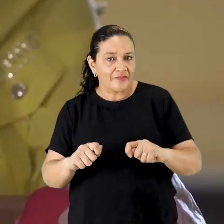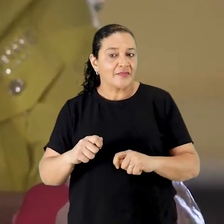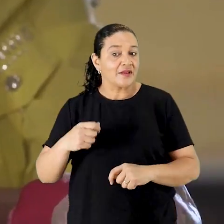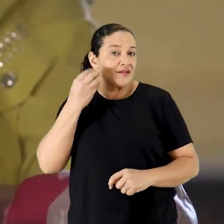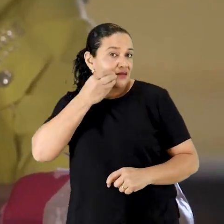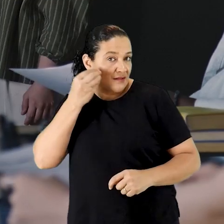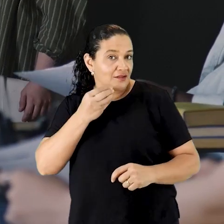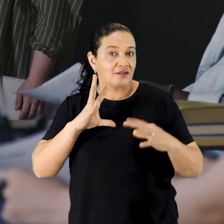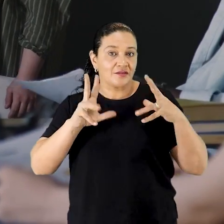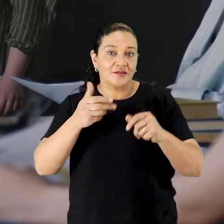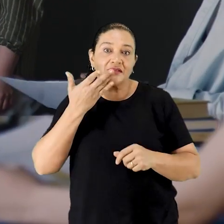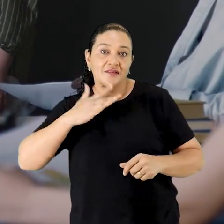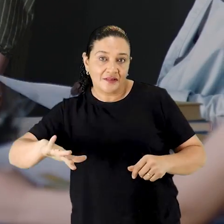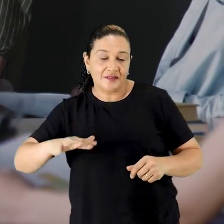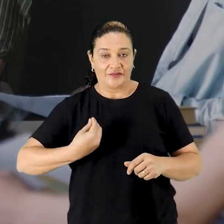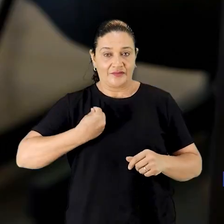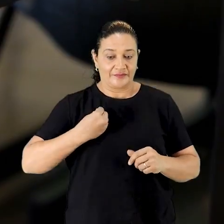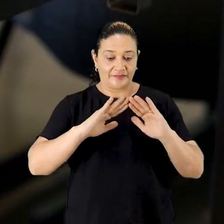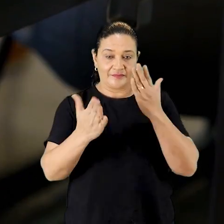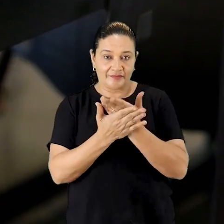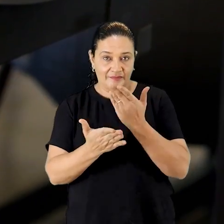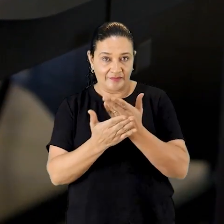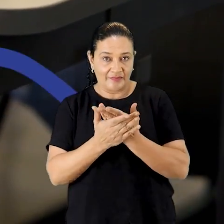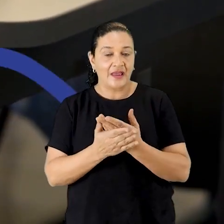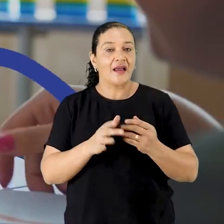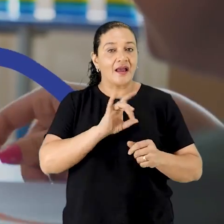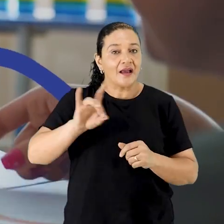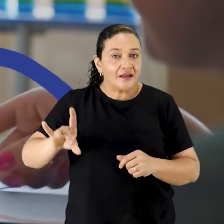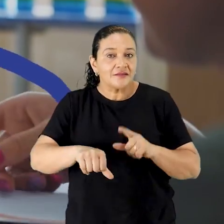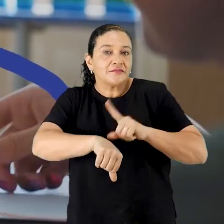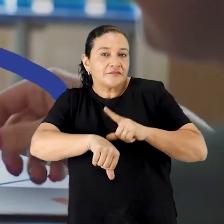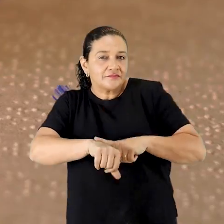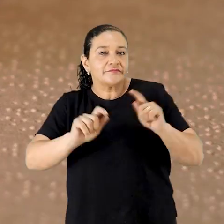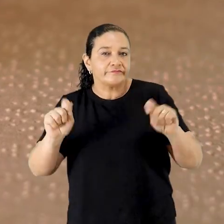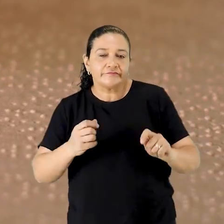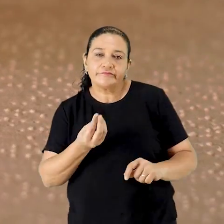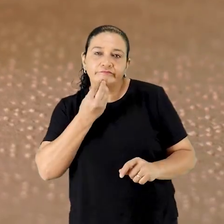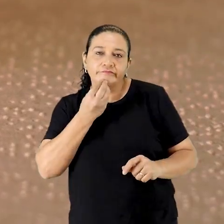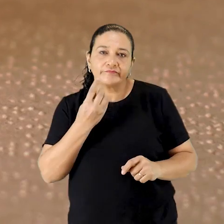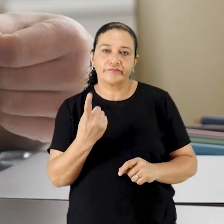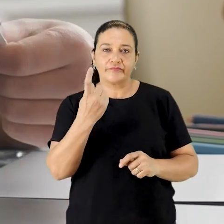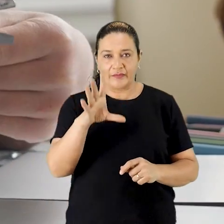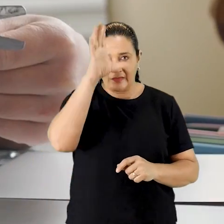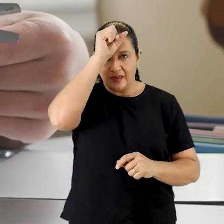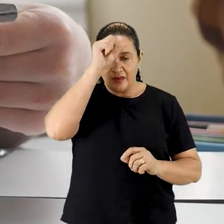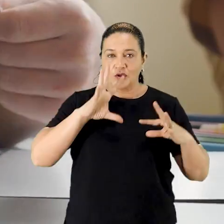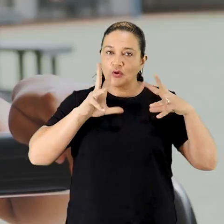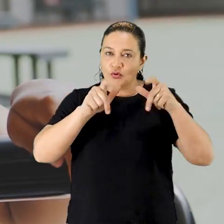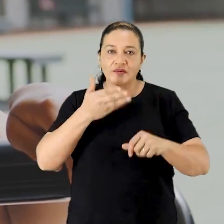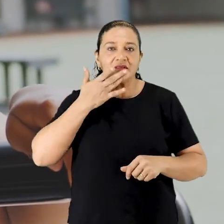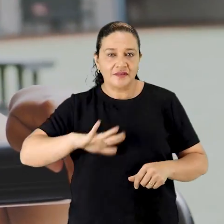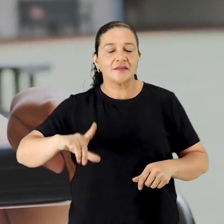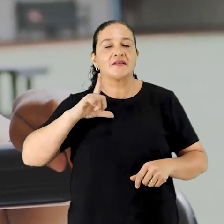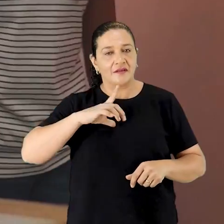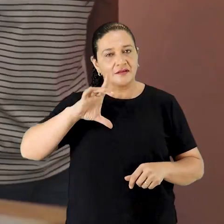crianças durante toda a vida na escola e fora dela. Cada momento na escola é uma oportunidade única de aprendizado, e toda